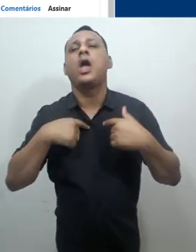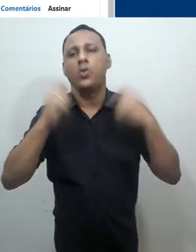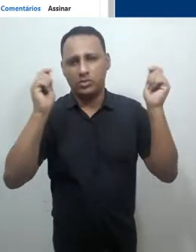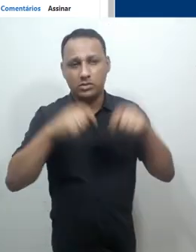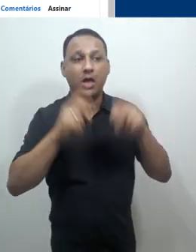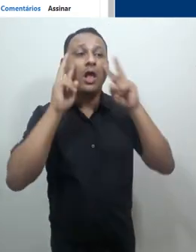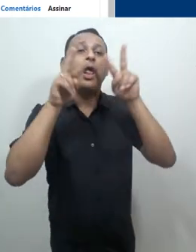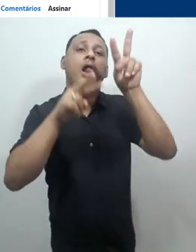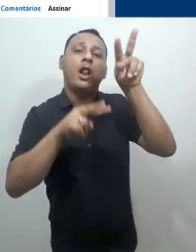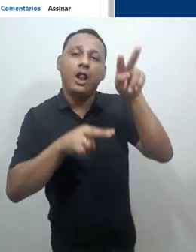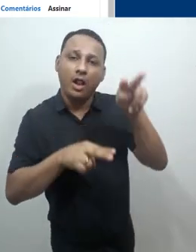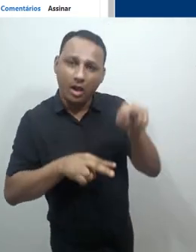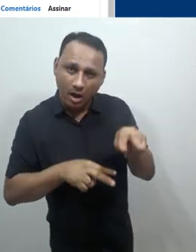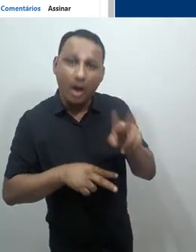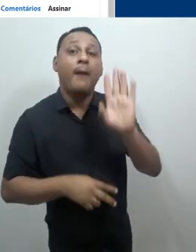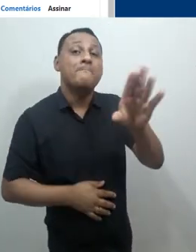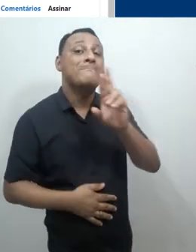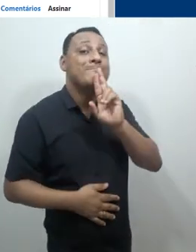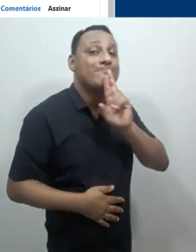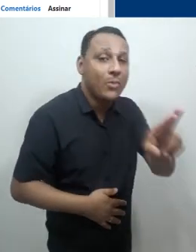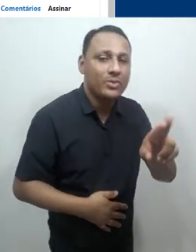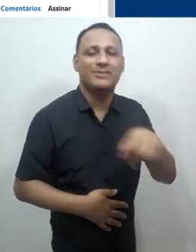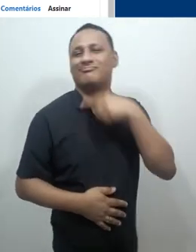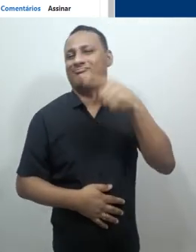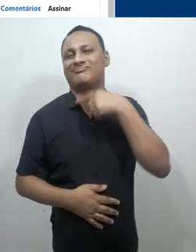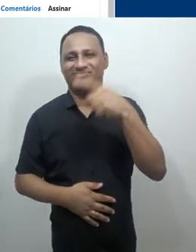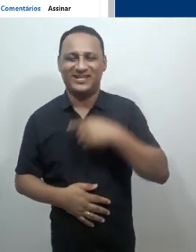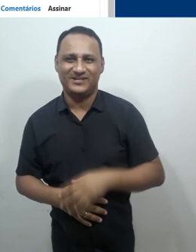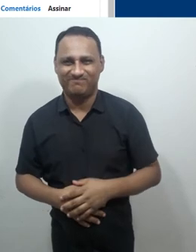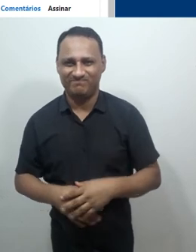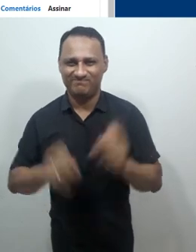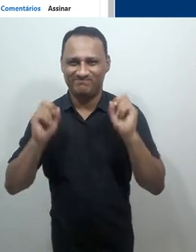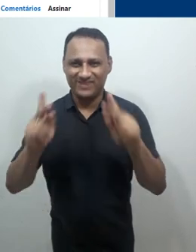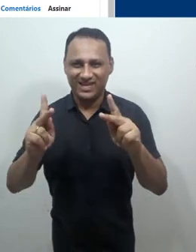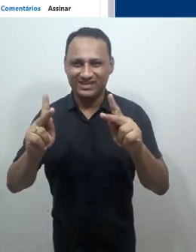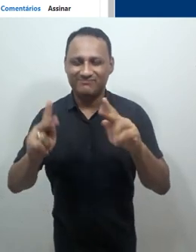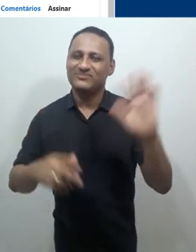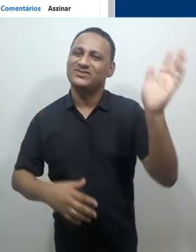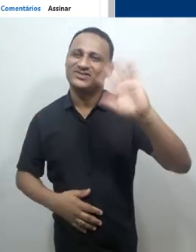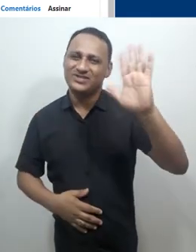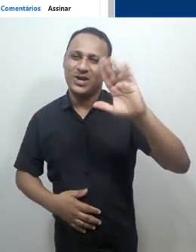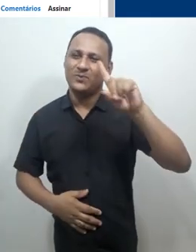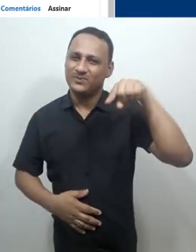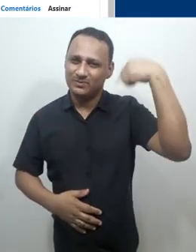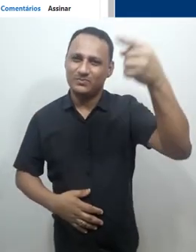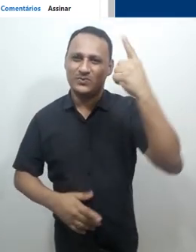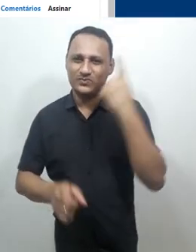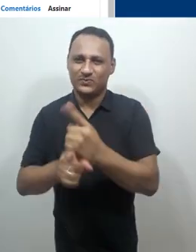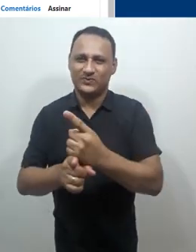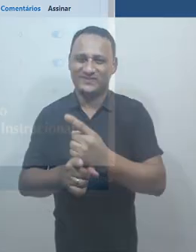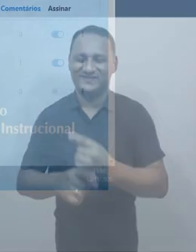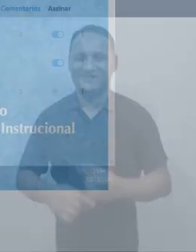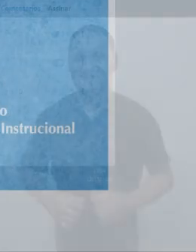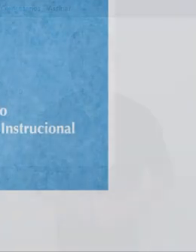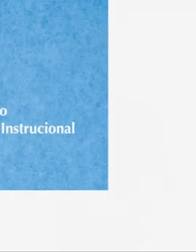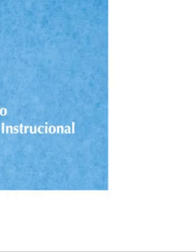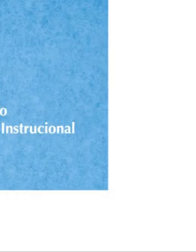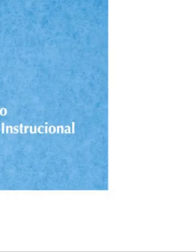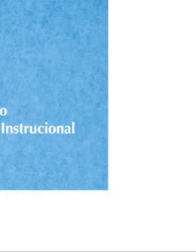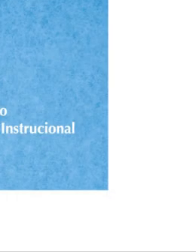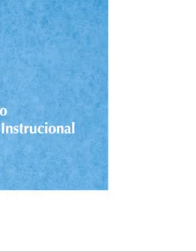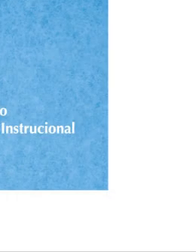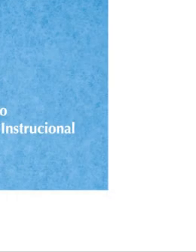responder a essa mensagem. Dada essa observação, acredito que terminamos por hoje. Até o próximo vídeo.